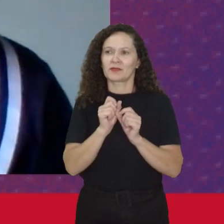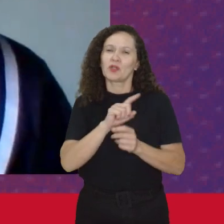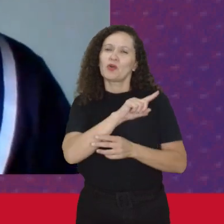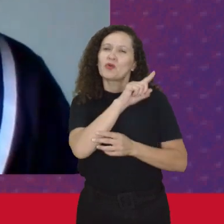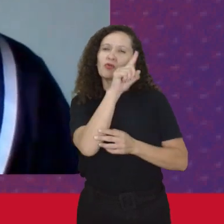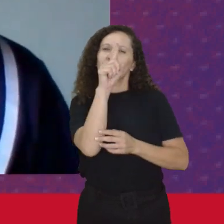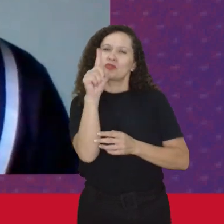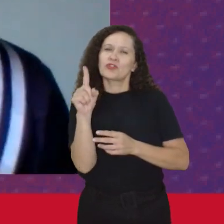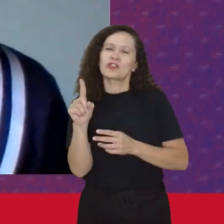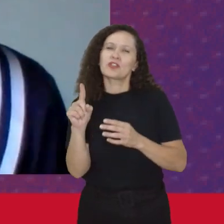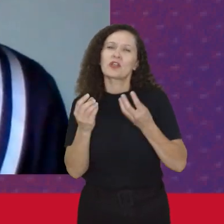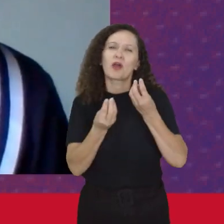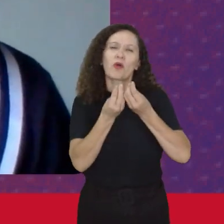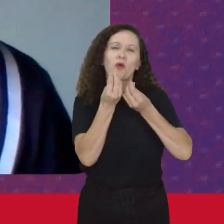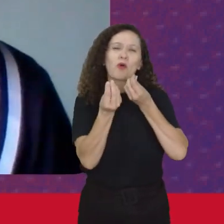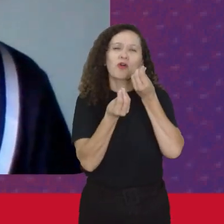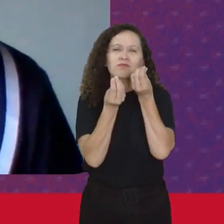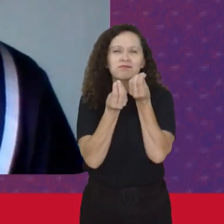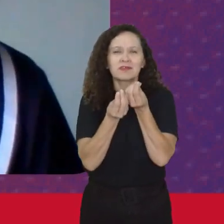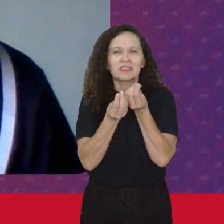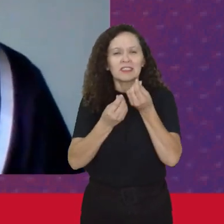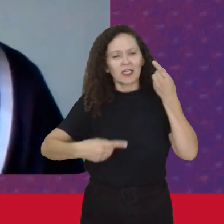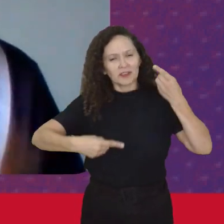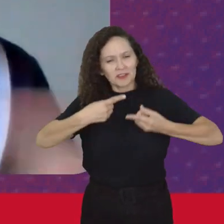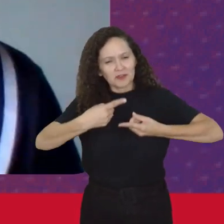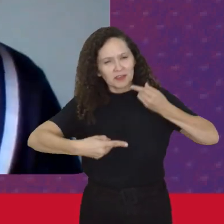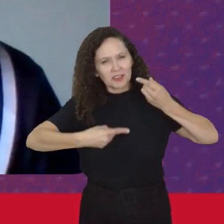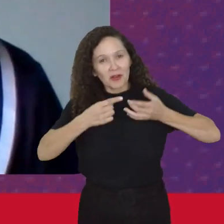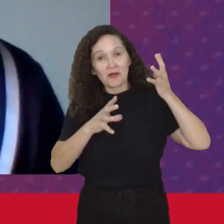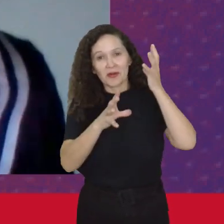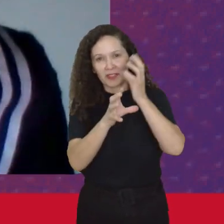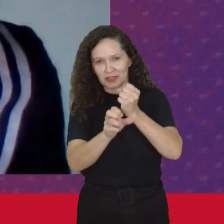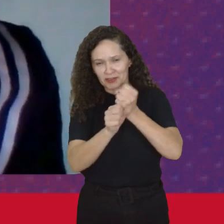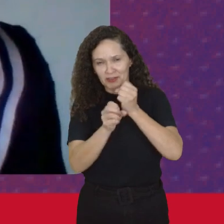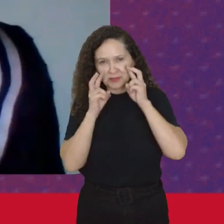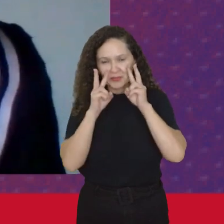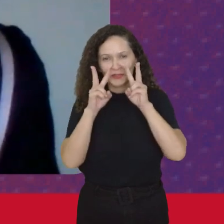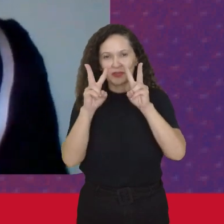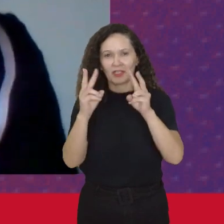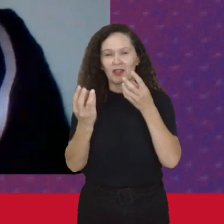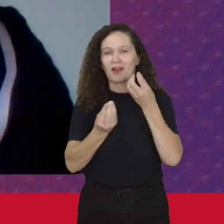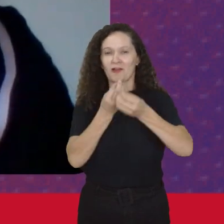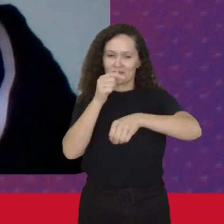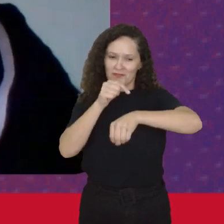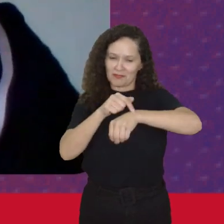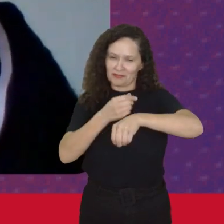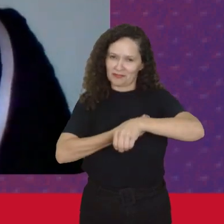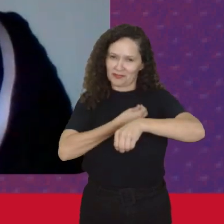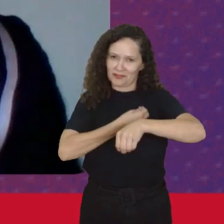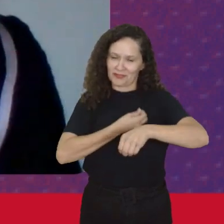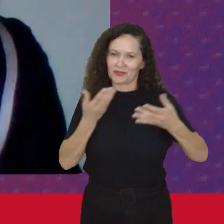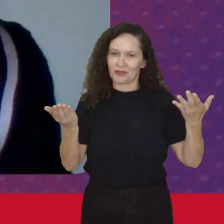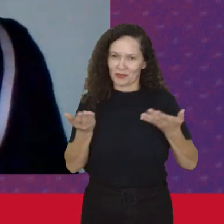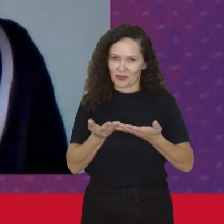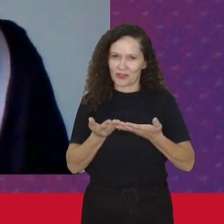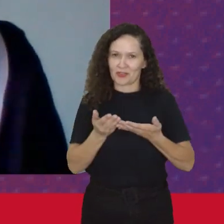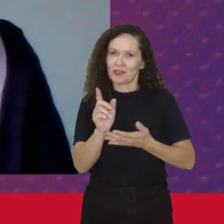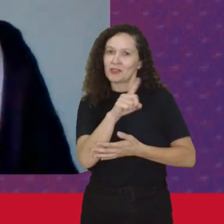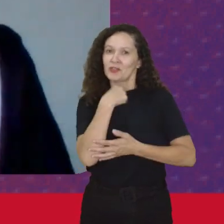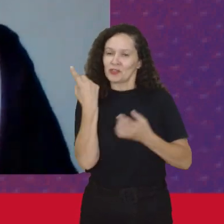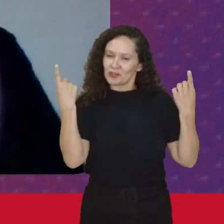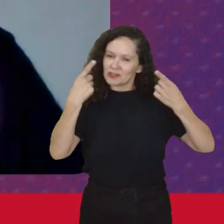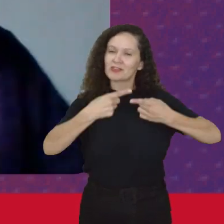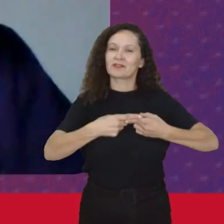como é que a gente Fecha essa discussão No sentido De olhar Para o momento Que a gente está vivendo Hoje E os nossos